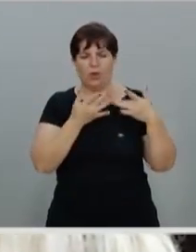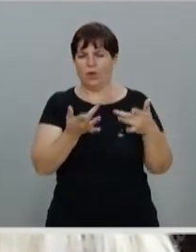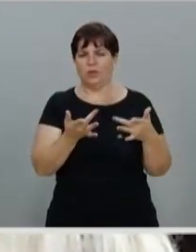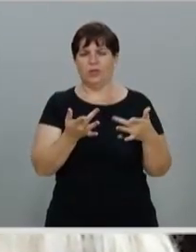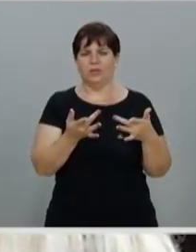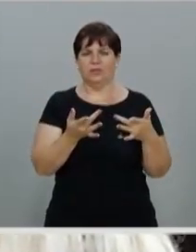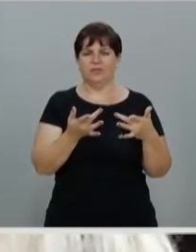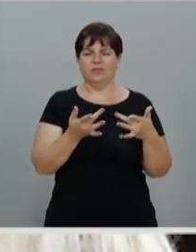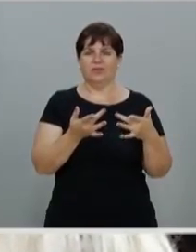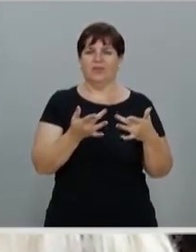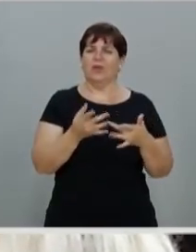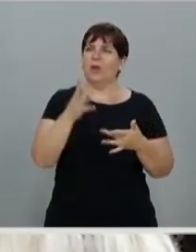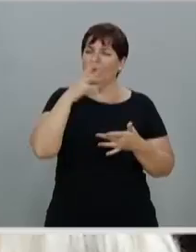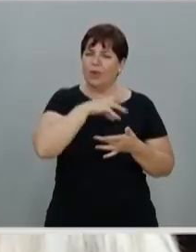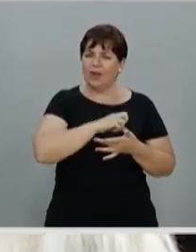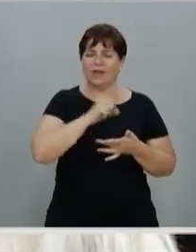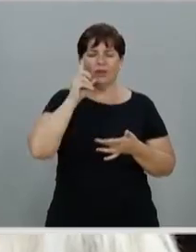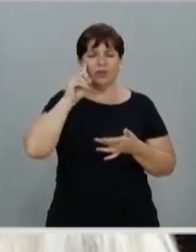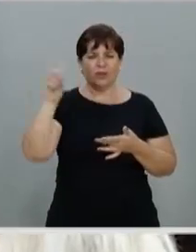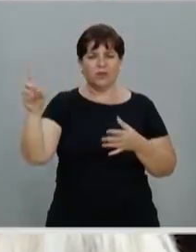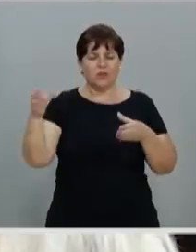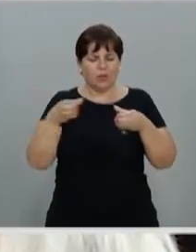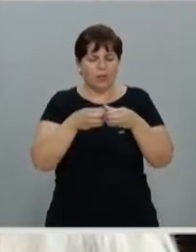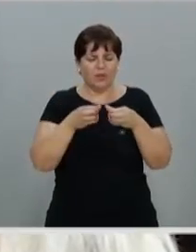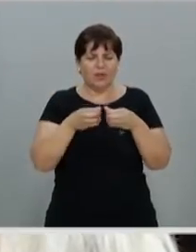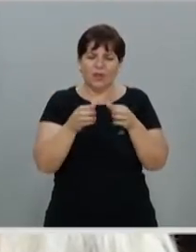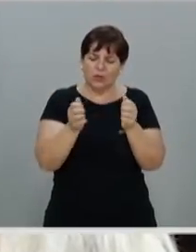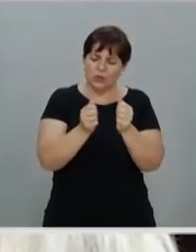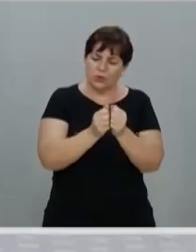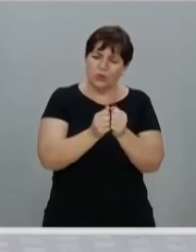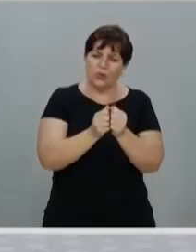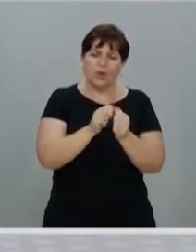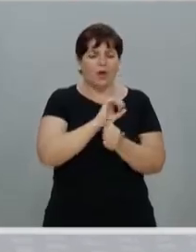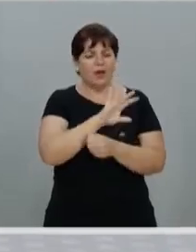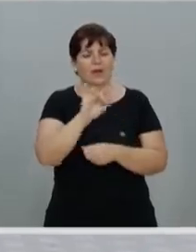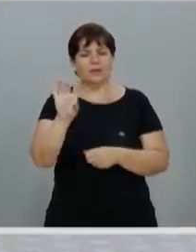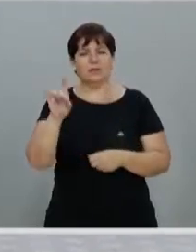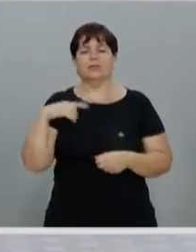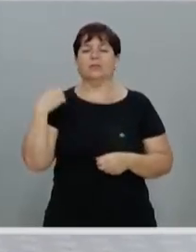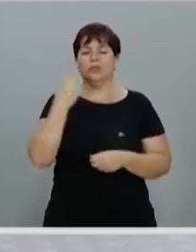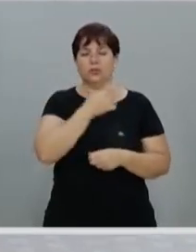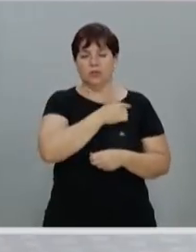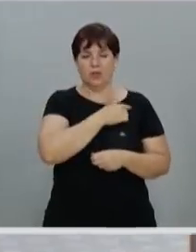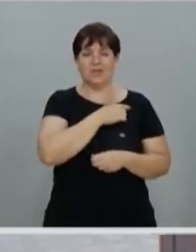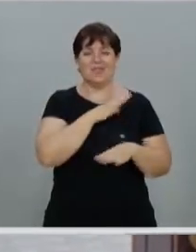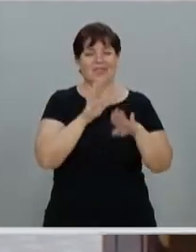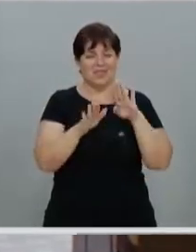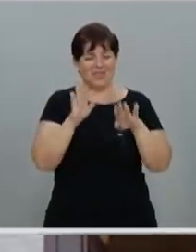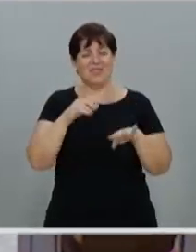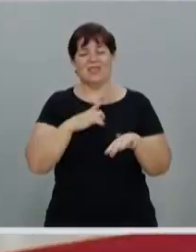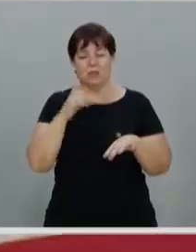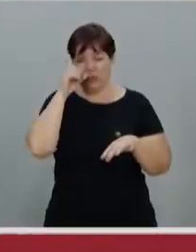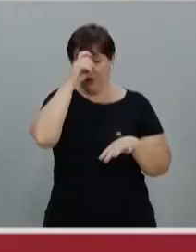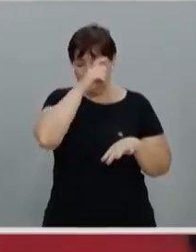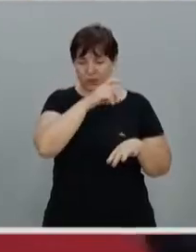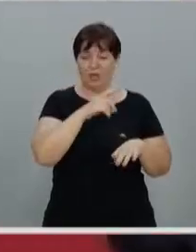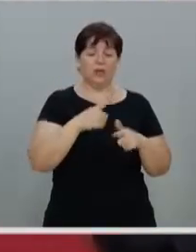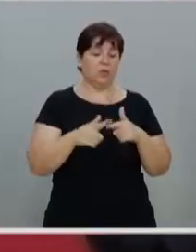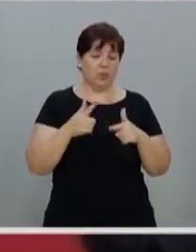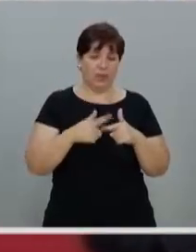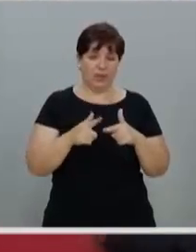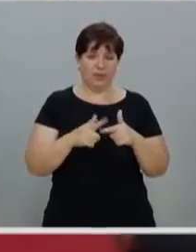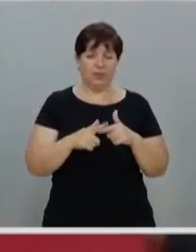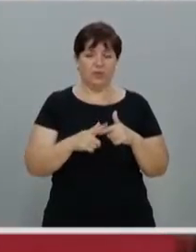Anunciarmos que o reino de Deus é um reino de comunidade. Onde cada um de nós, mesmo nas nossas dificuldades. E mesmo na nossa